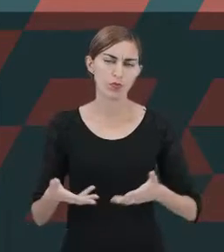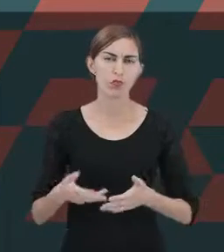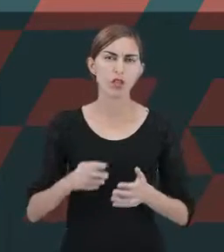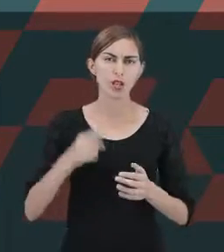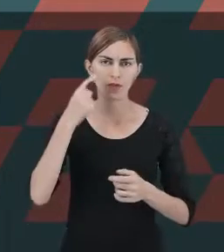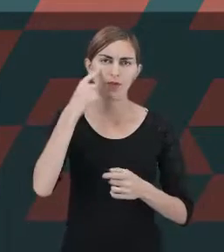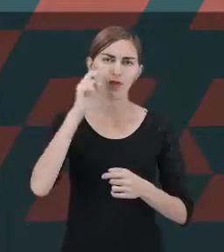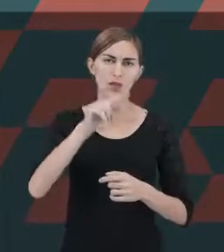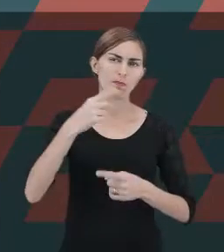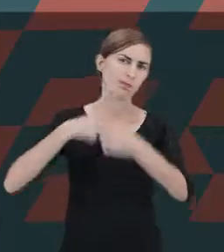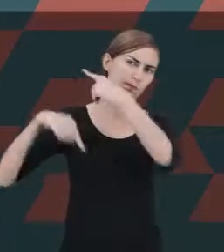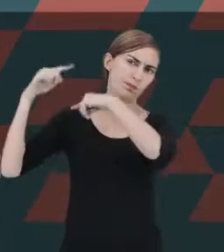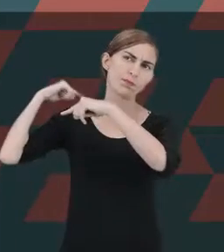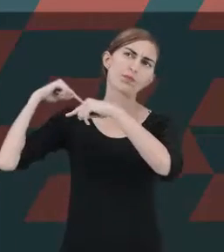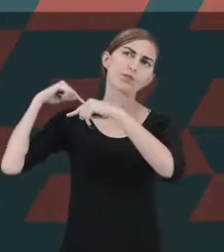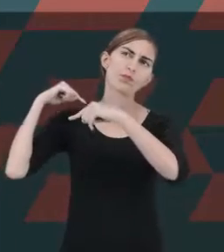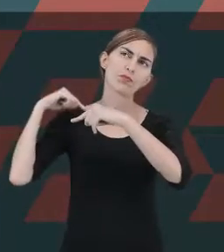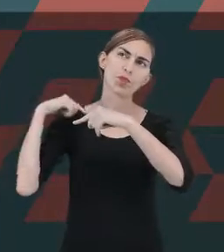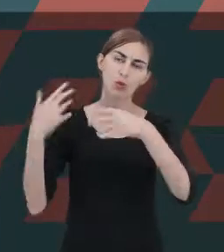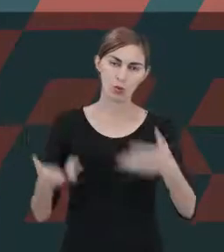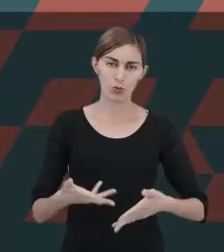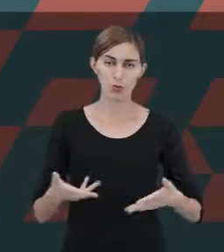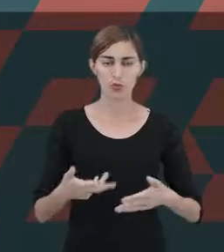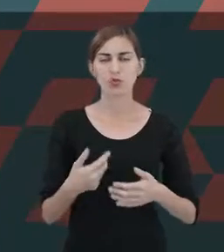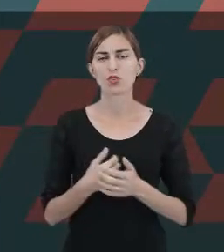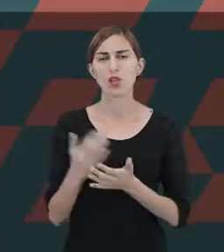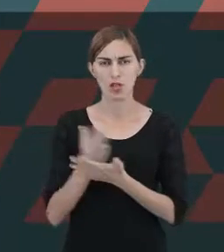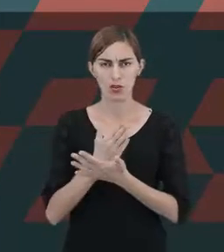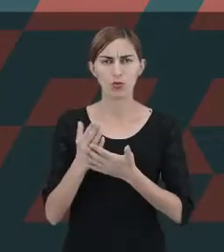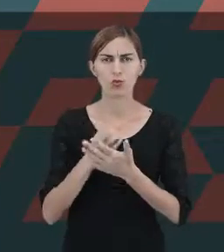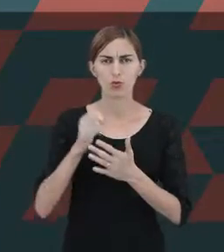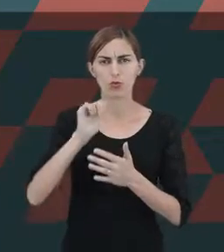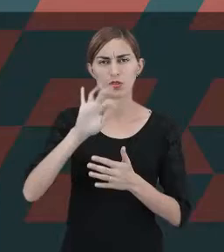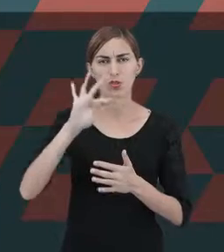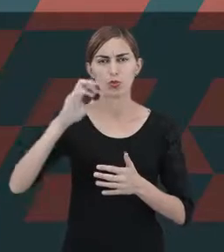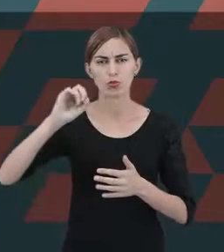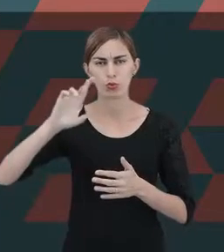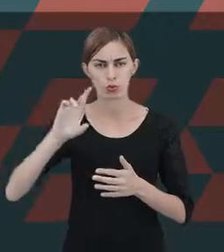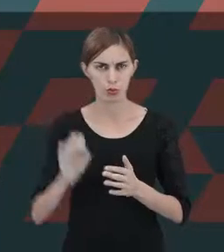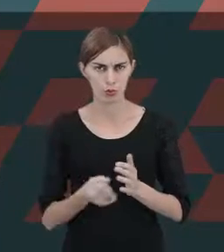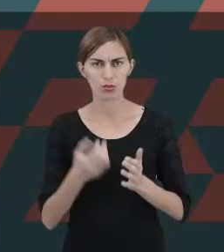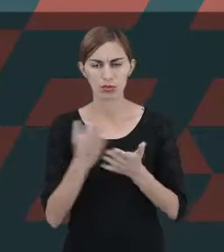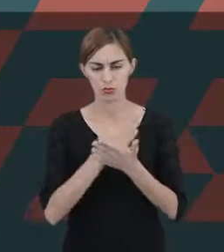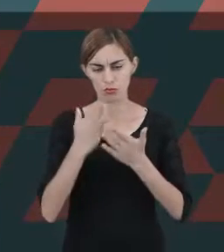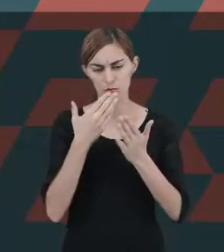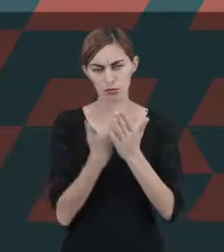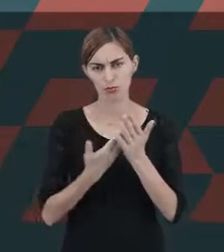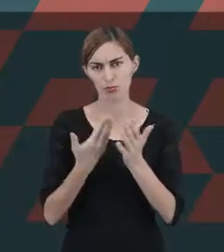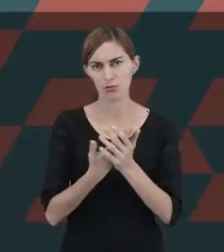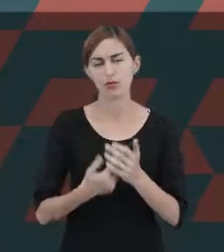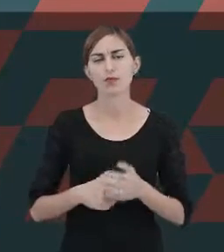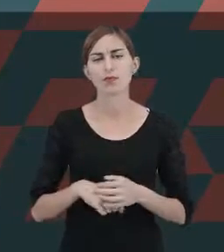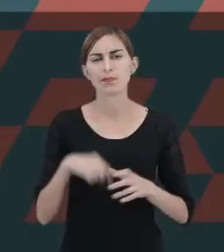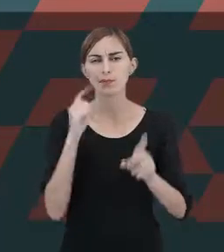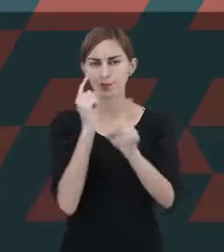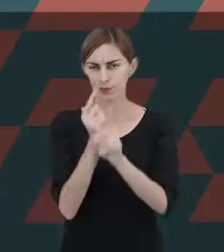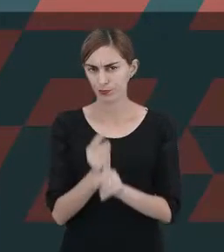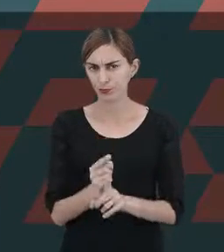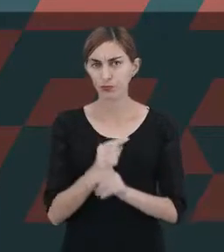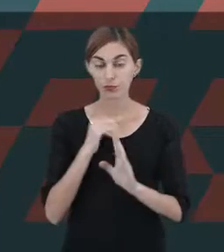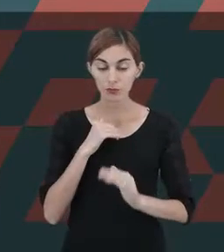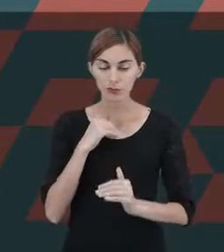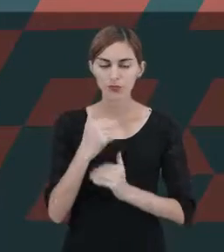histórico, inclusive apoiados em autores como a Rie, nós identificamos que o desenvolvimento